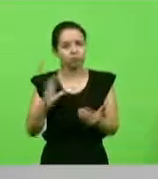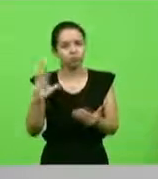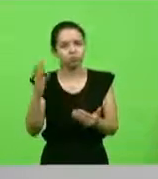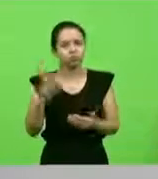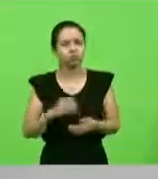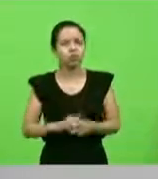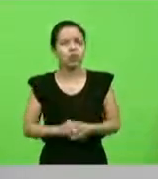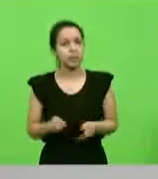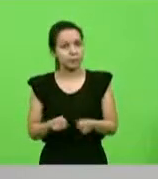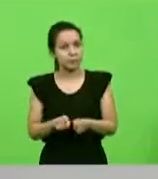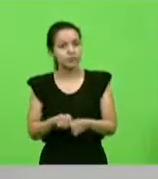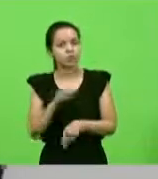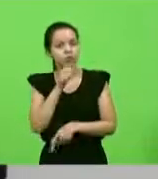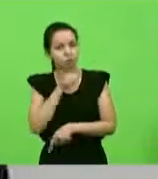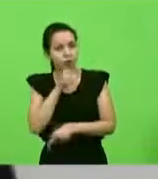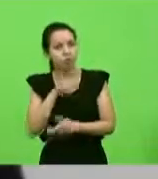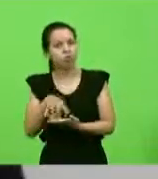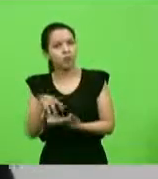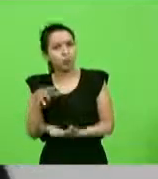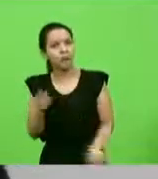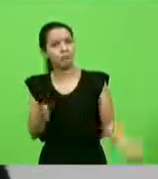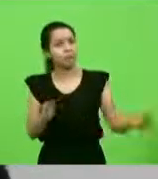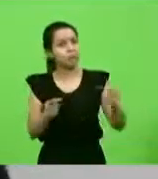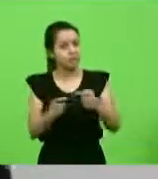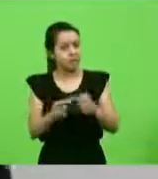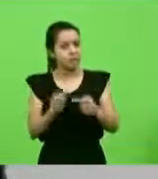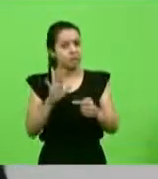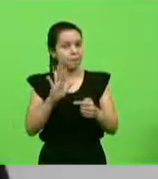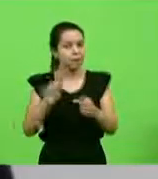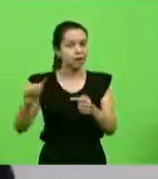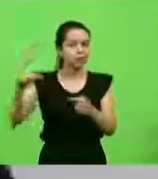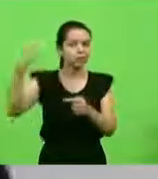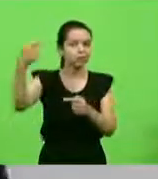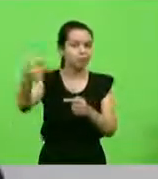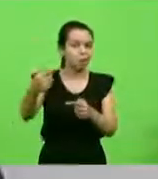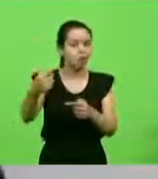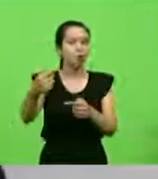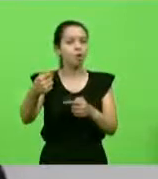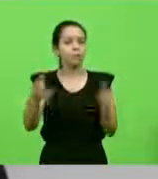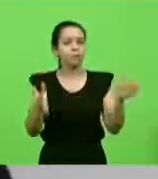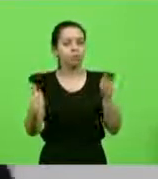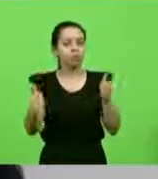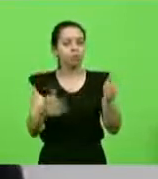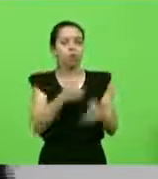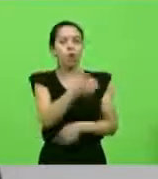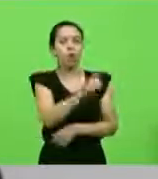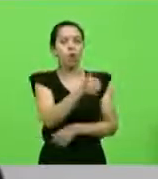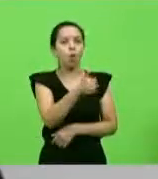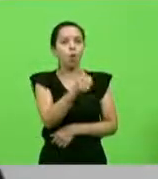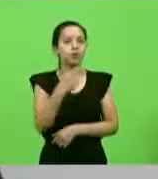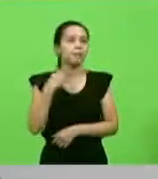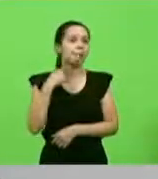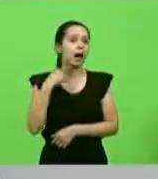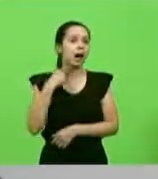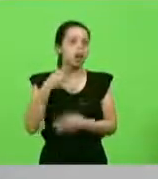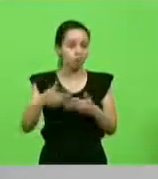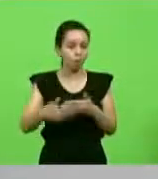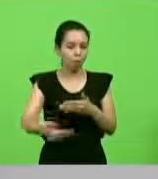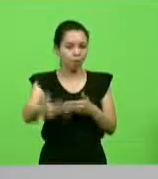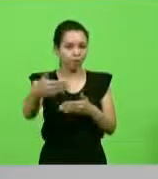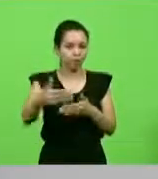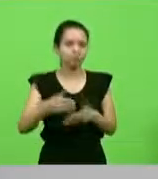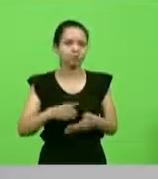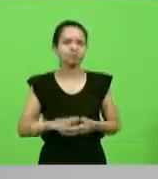idosos são contemplados, mas que estarão lá na etapa a partir de 11 de maio. Gostaria de salientar que, além de